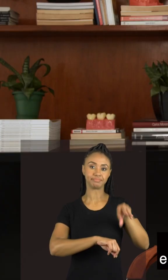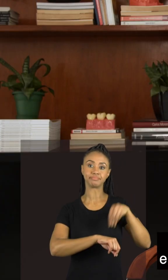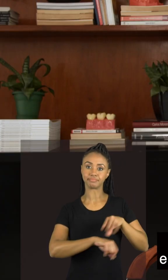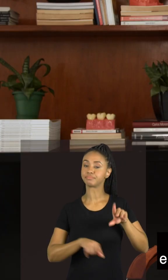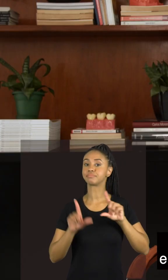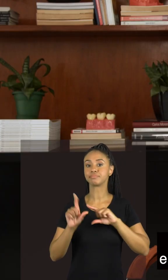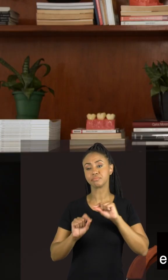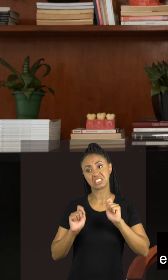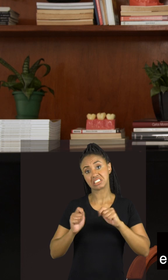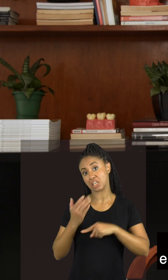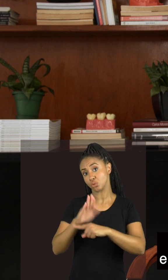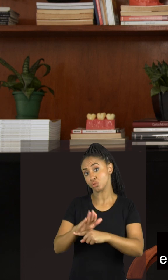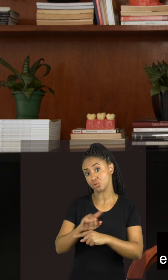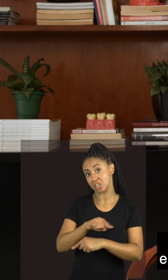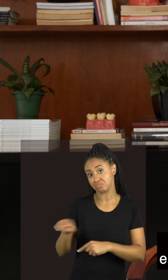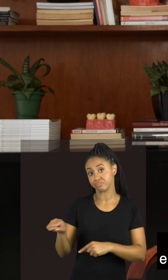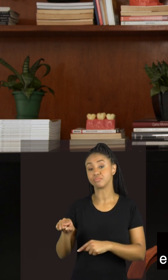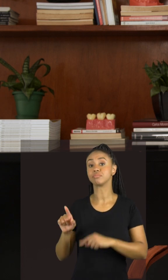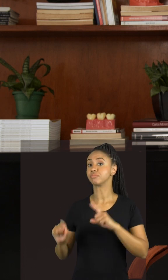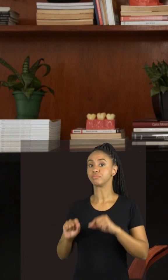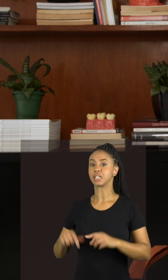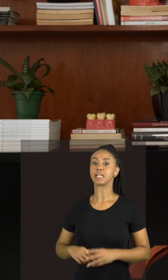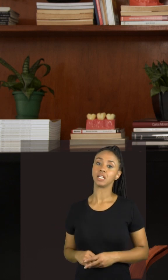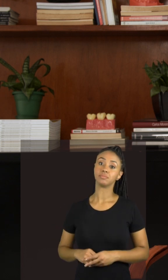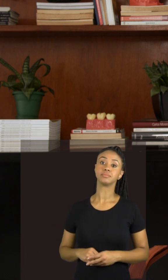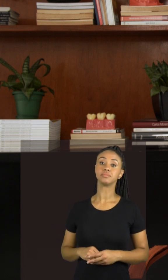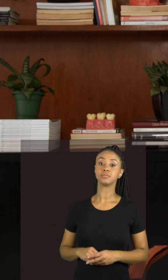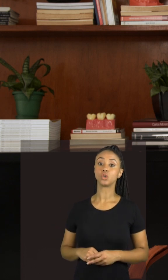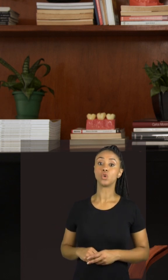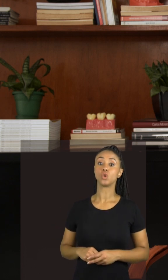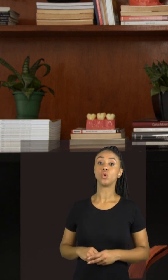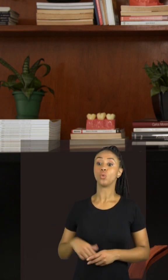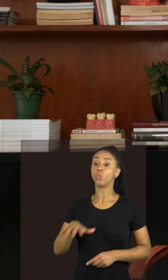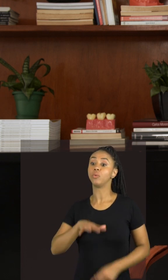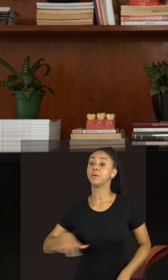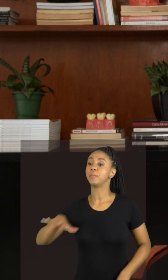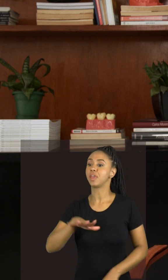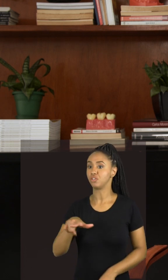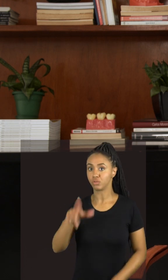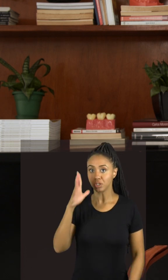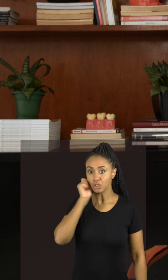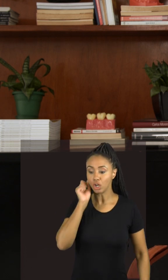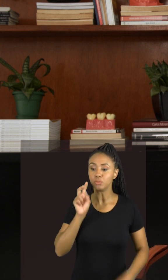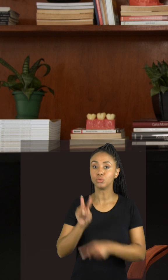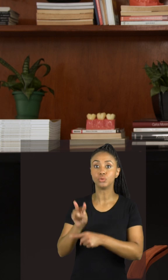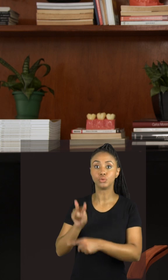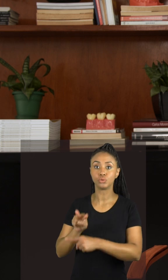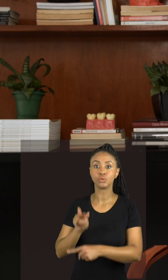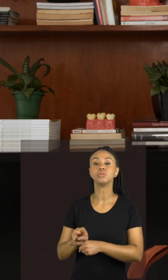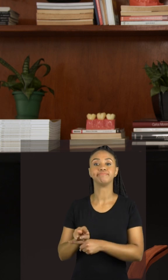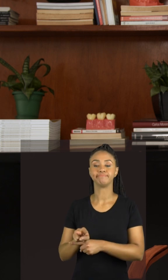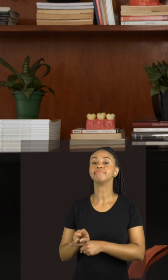e que podem funcionar para vocês seria de cuidar do ambiente de sono. Então, eu preciso,